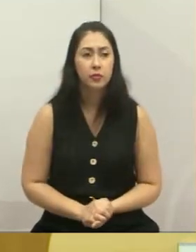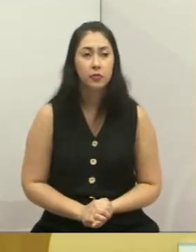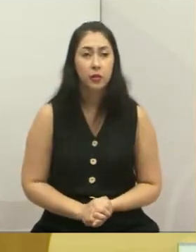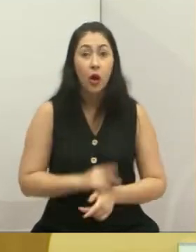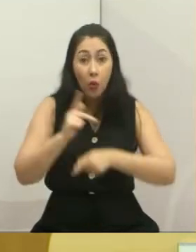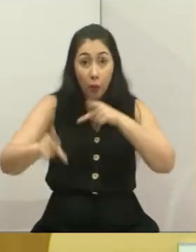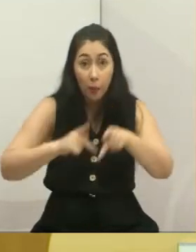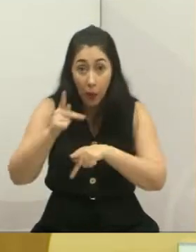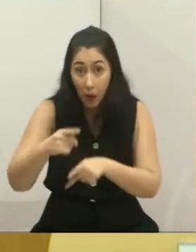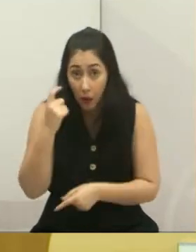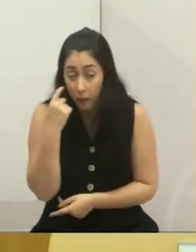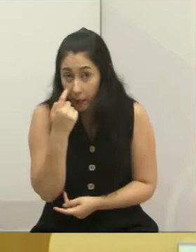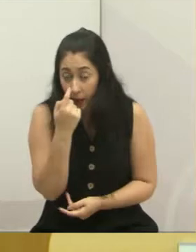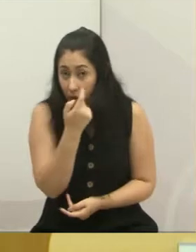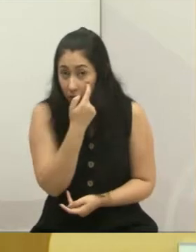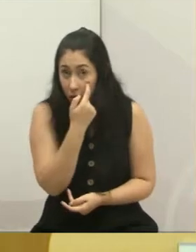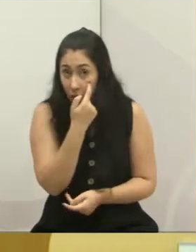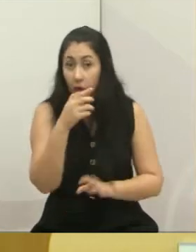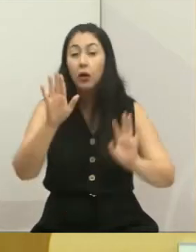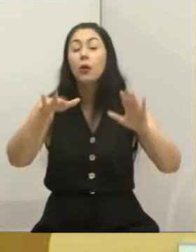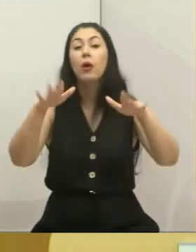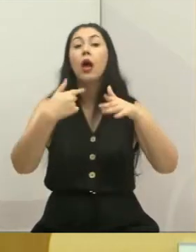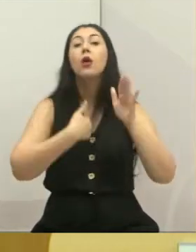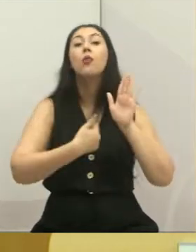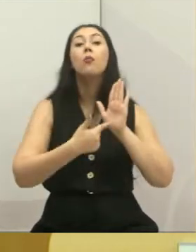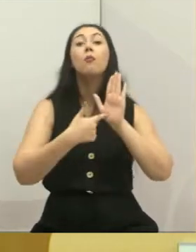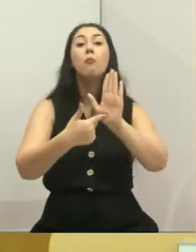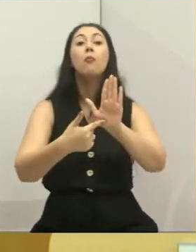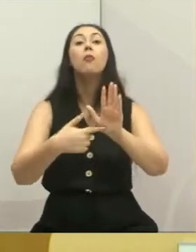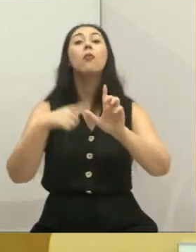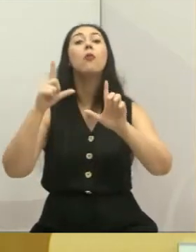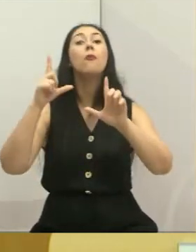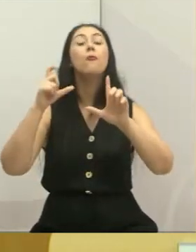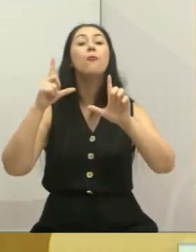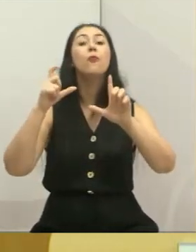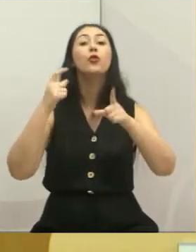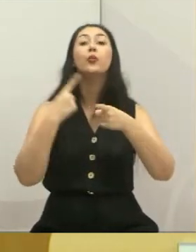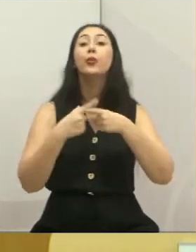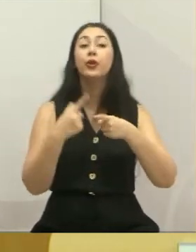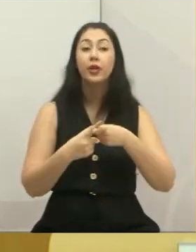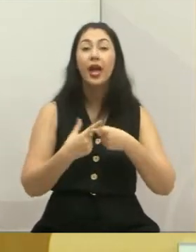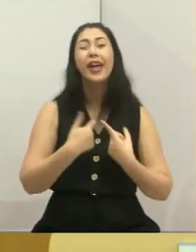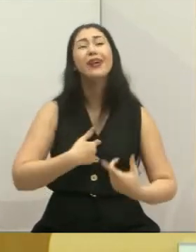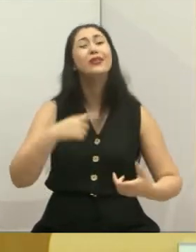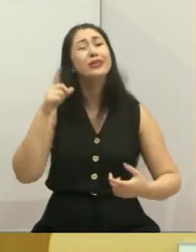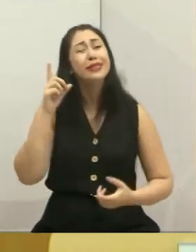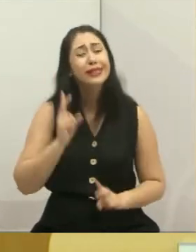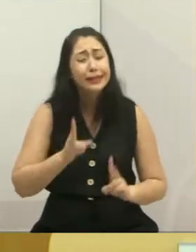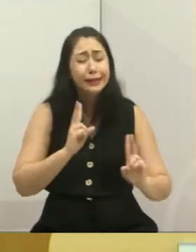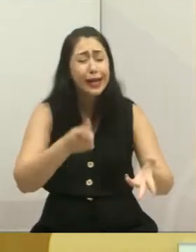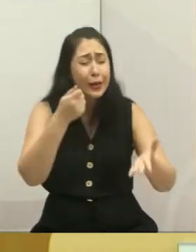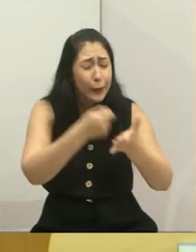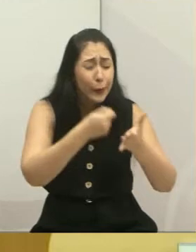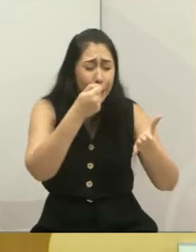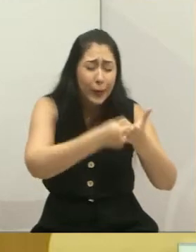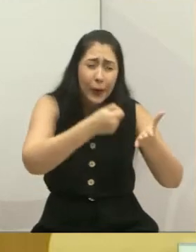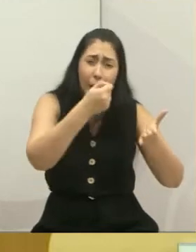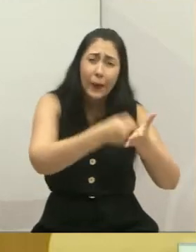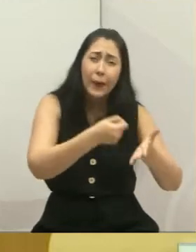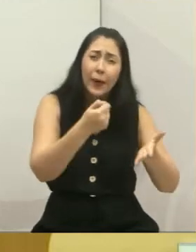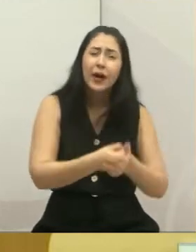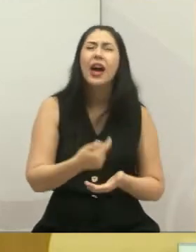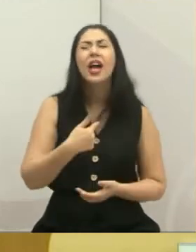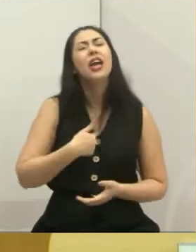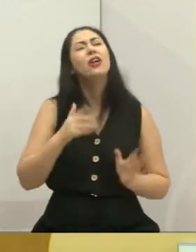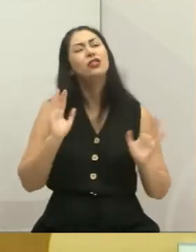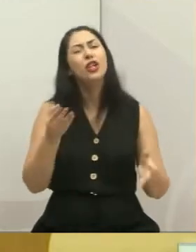População do Parque Minha Lua, eu estou mostrando a foto aqui, porque eu cobro todas as vezes, já fiz pedido de requerimento,